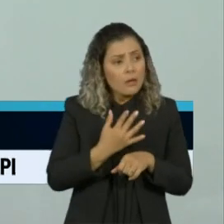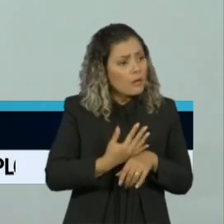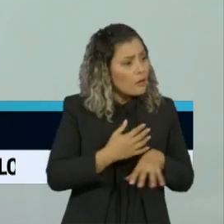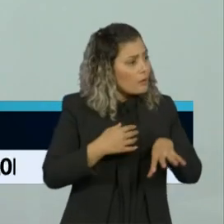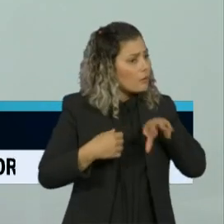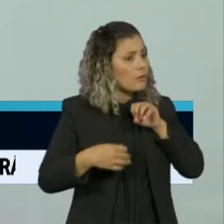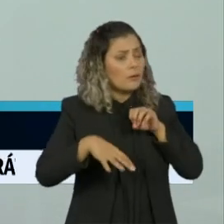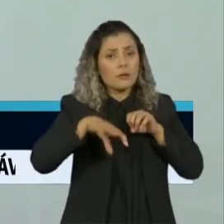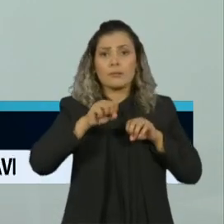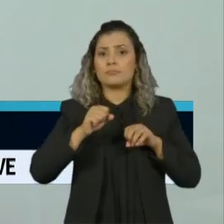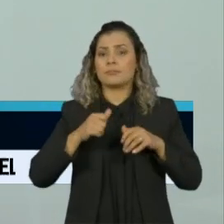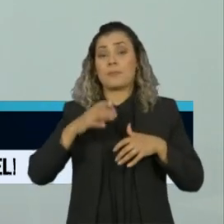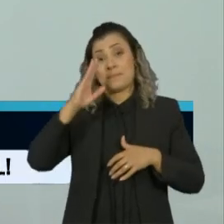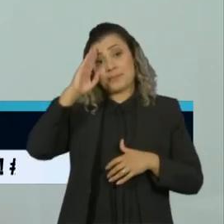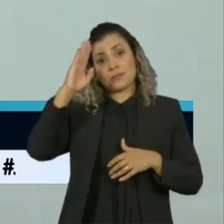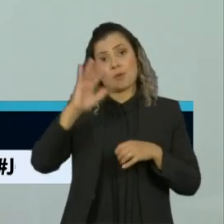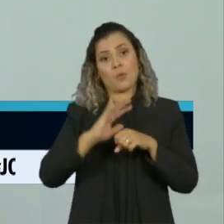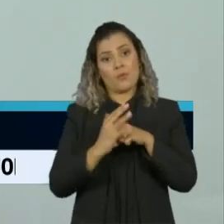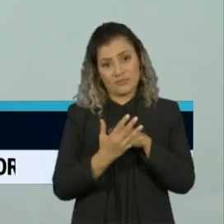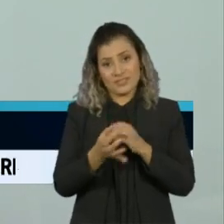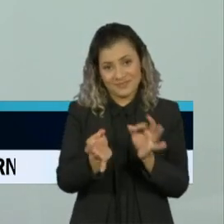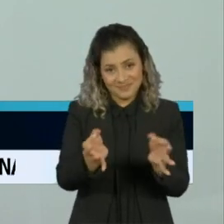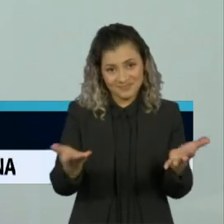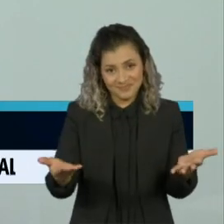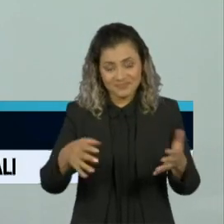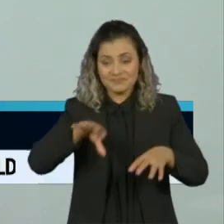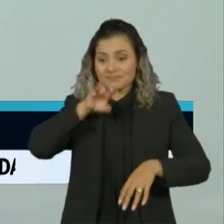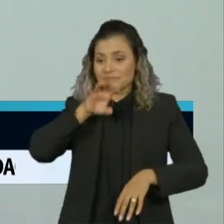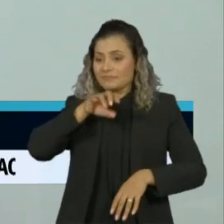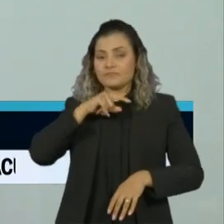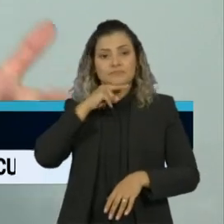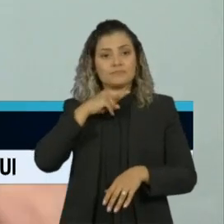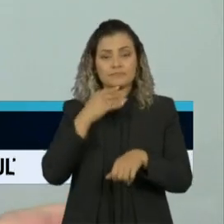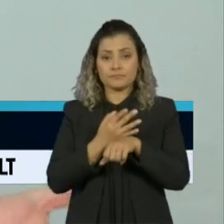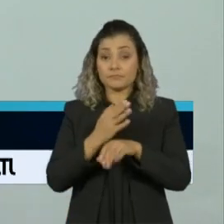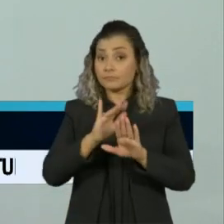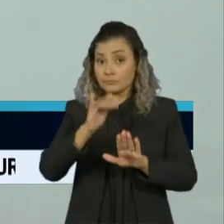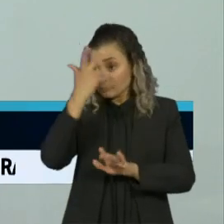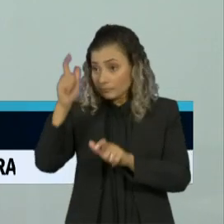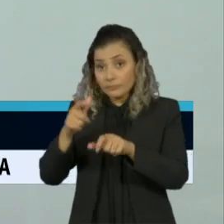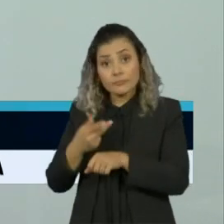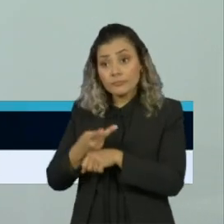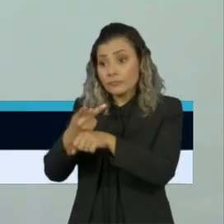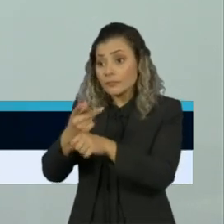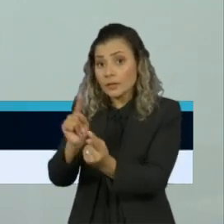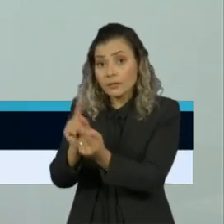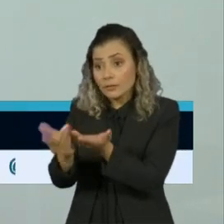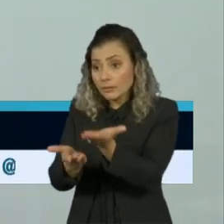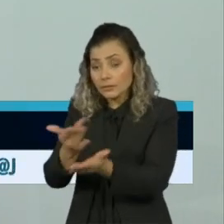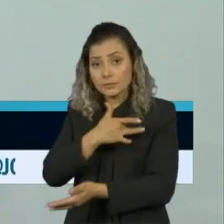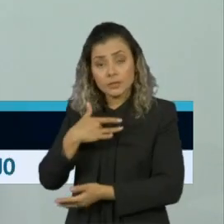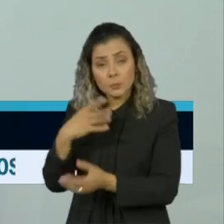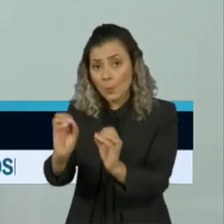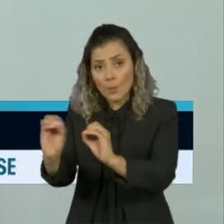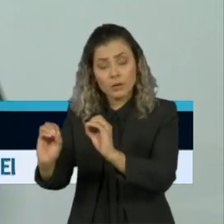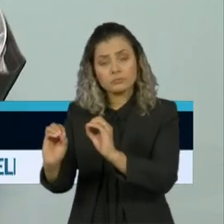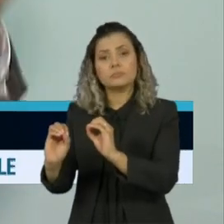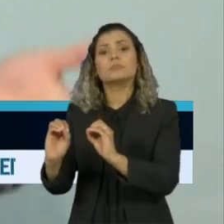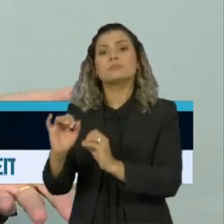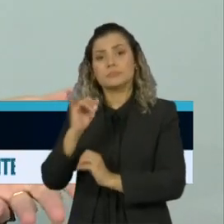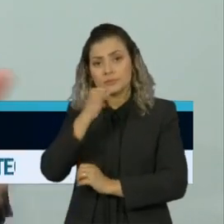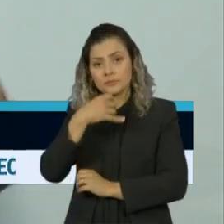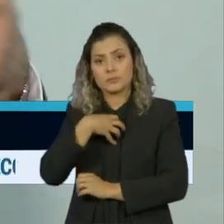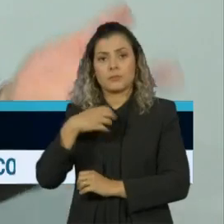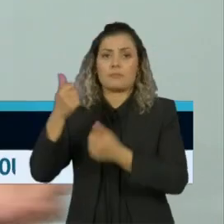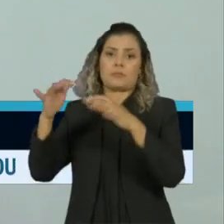grave sintoma da Covid. E se a pessoa não procura um serviço de saúde, a tendência infelizmente é de